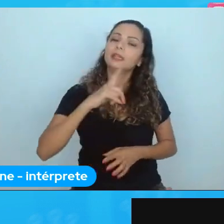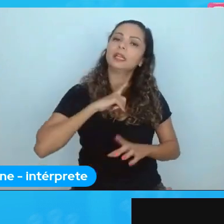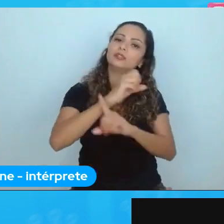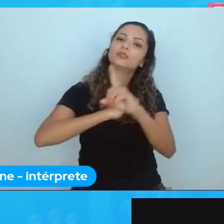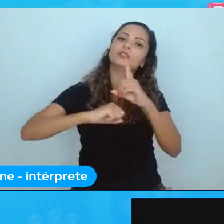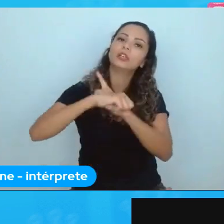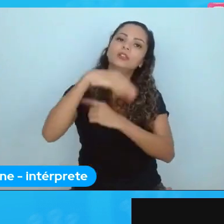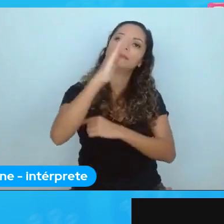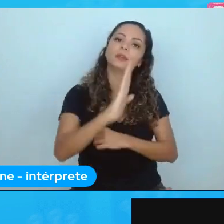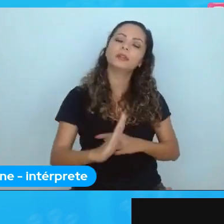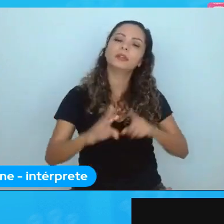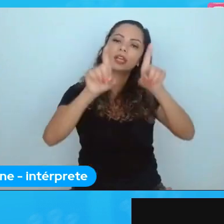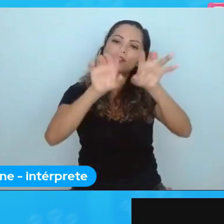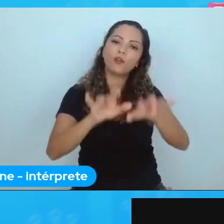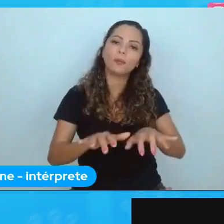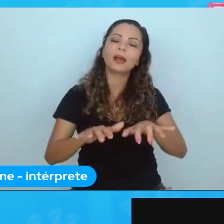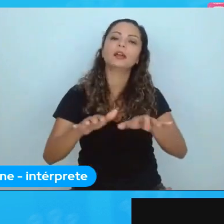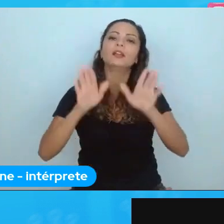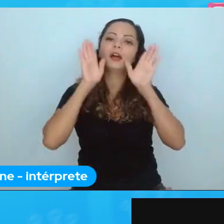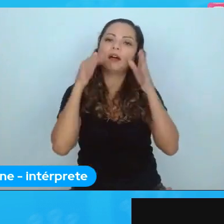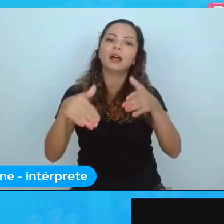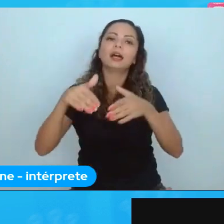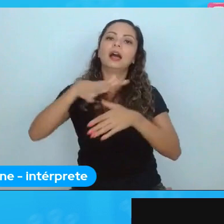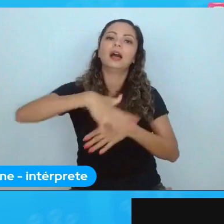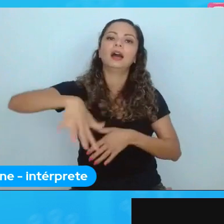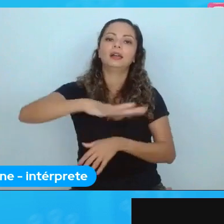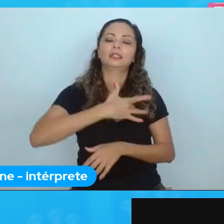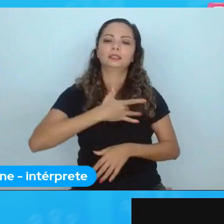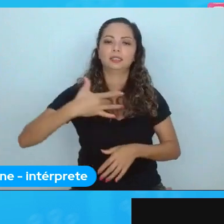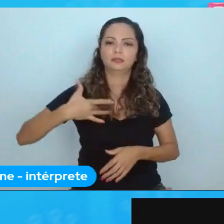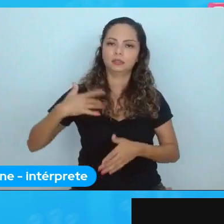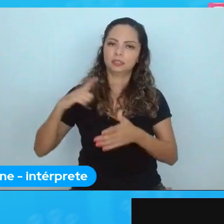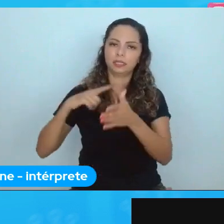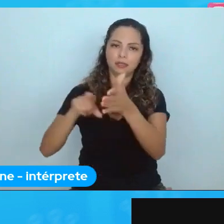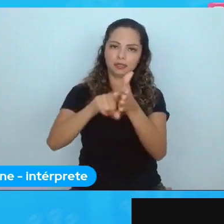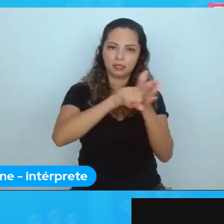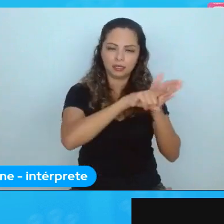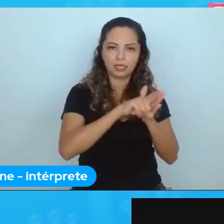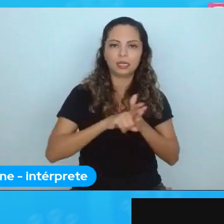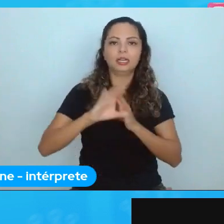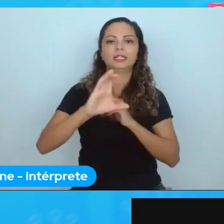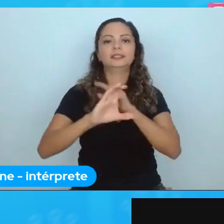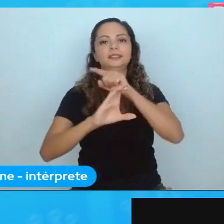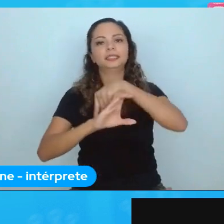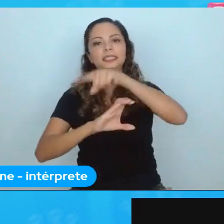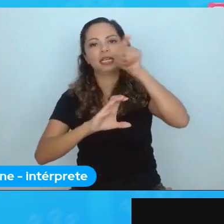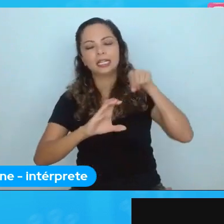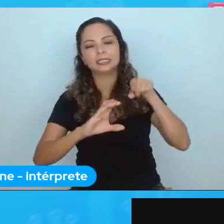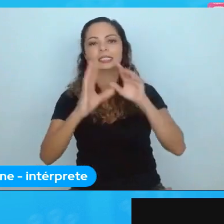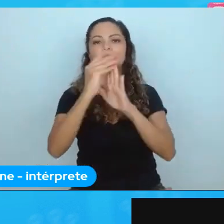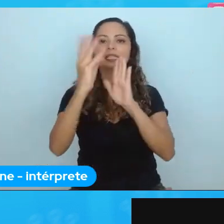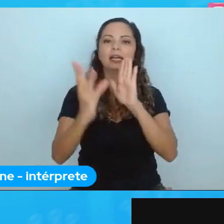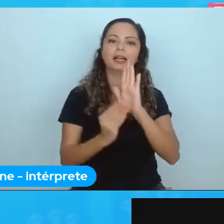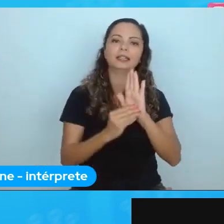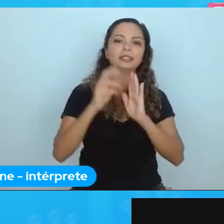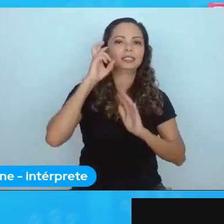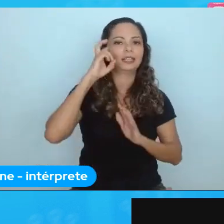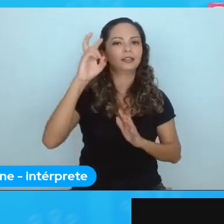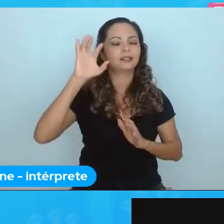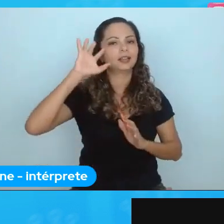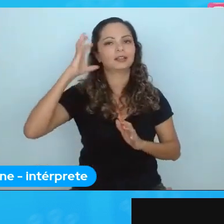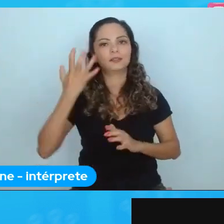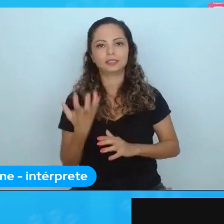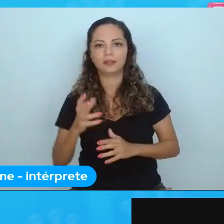têm abordado bastante sobre os temas de ciência de dados, sobre inteligência artificial. Recomendo muito dar uma pesquisada e ler sobre.